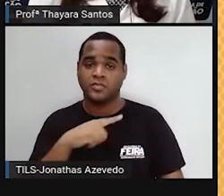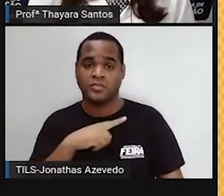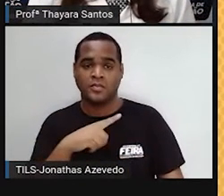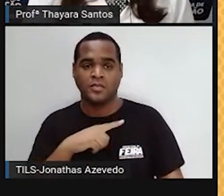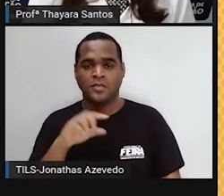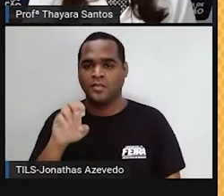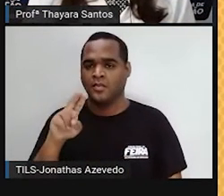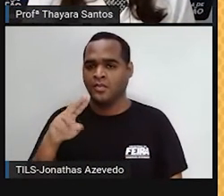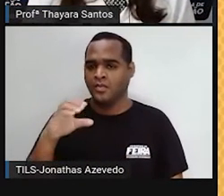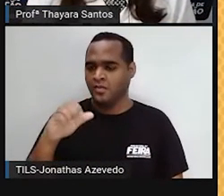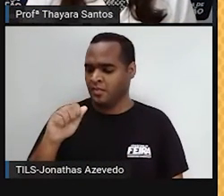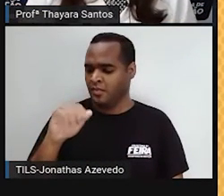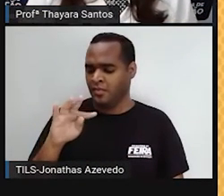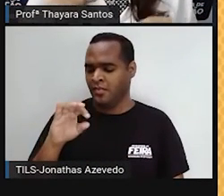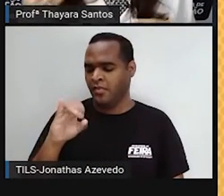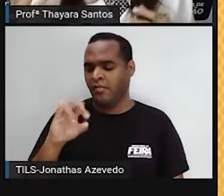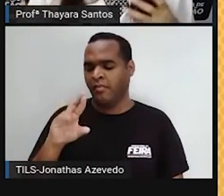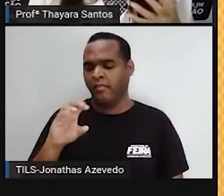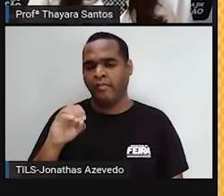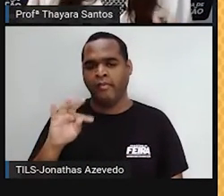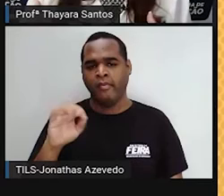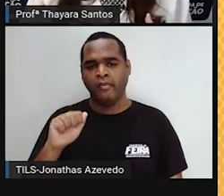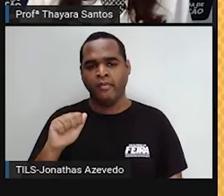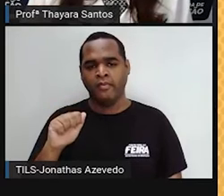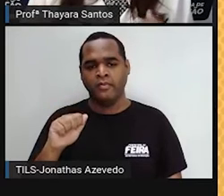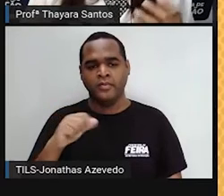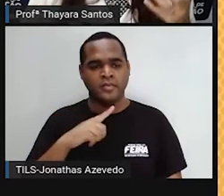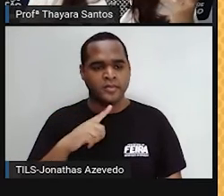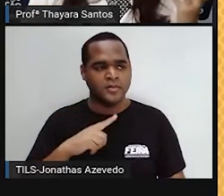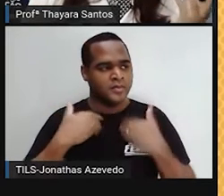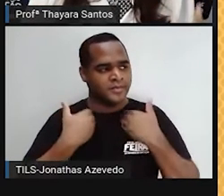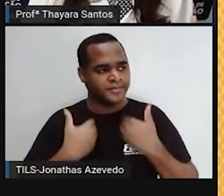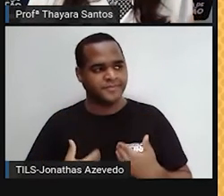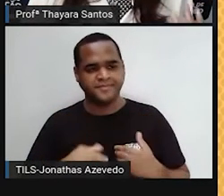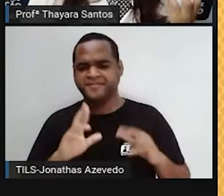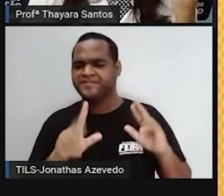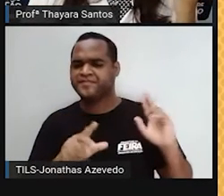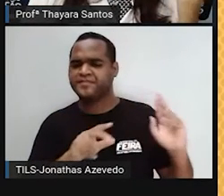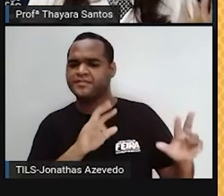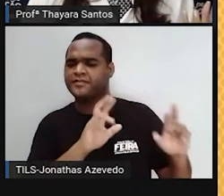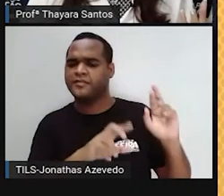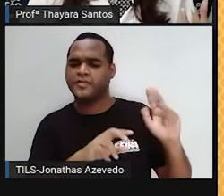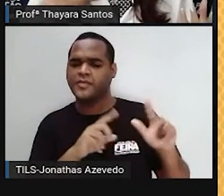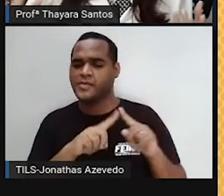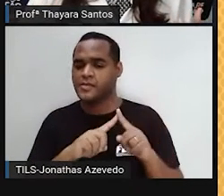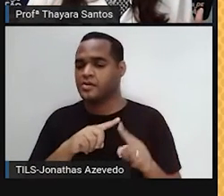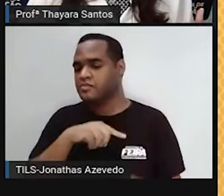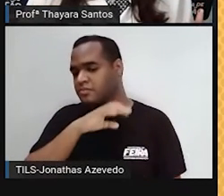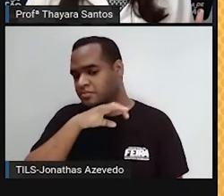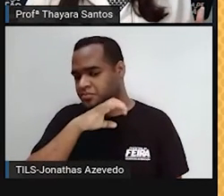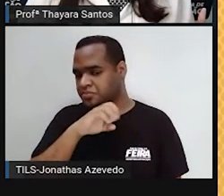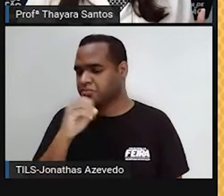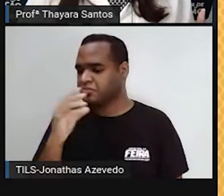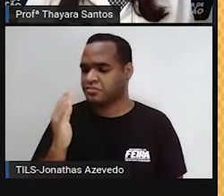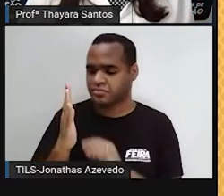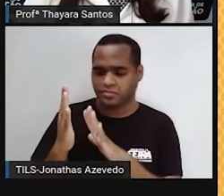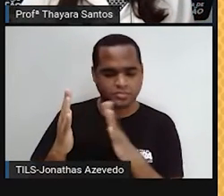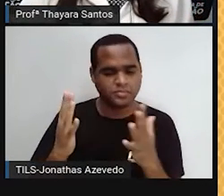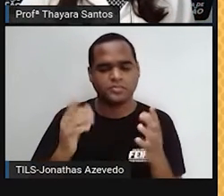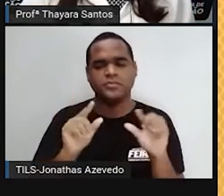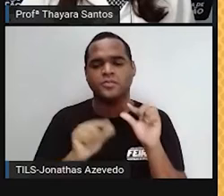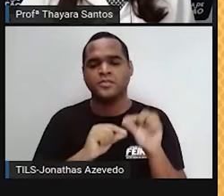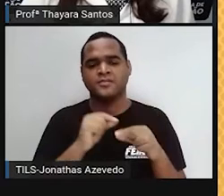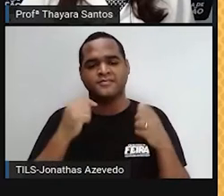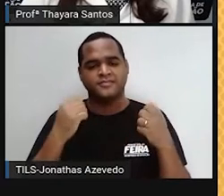eucarióticas no nosso corpo. E qual é a diferença entre célula eucariótica animal e célula eucariótica vegetal?